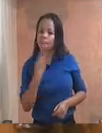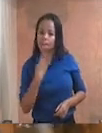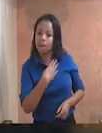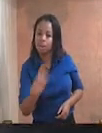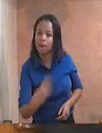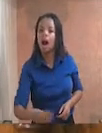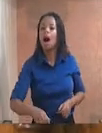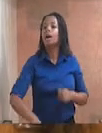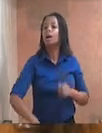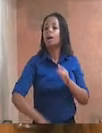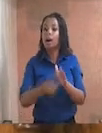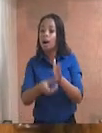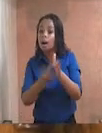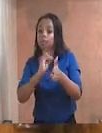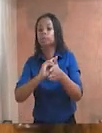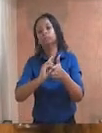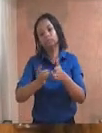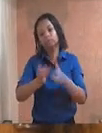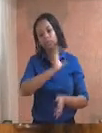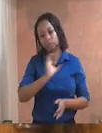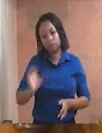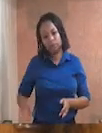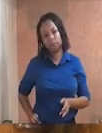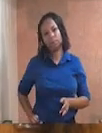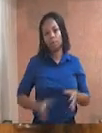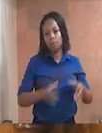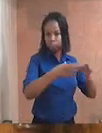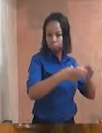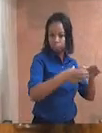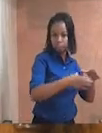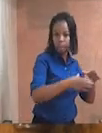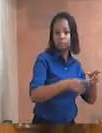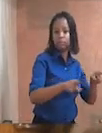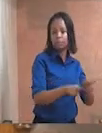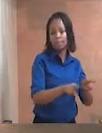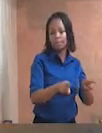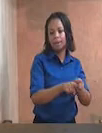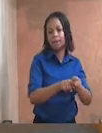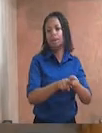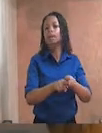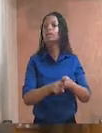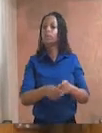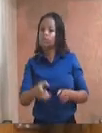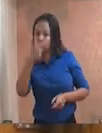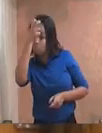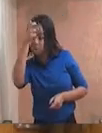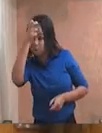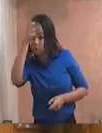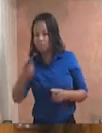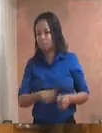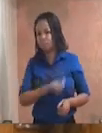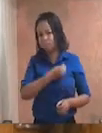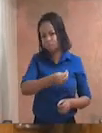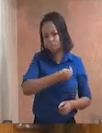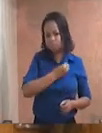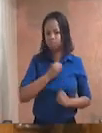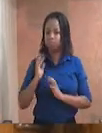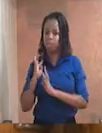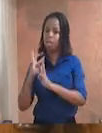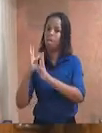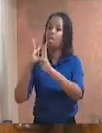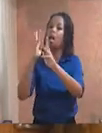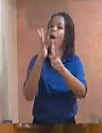Outra parte do Ate no Egito, parte onde muita gente tinha migrado, depois do